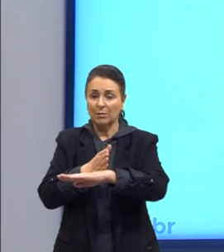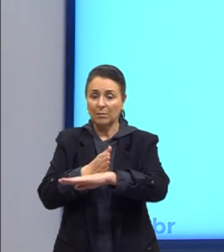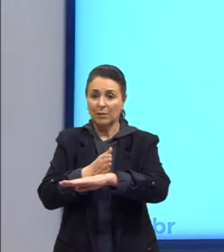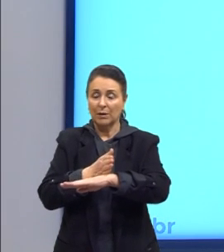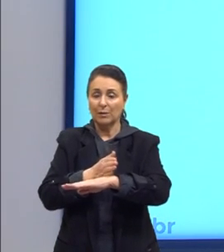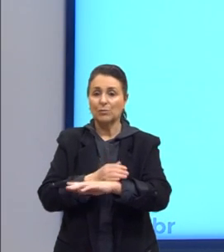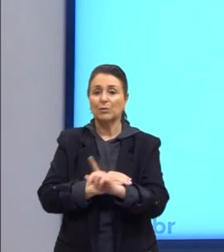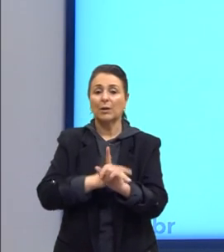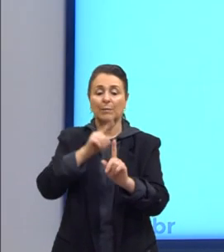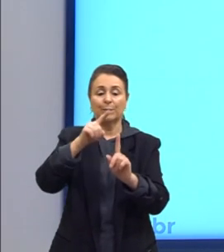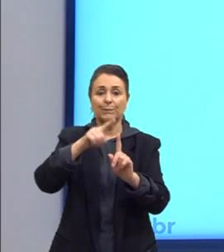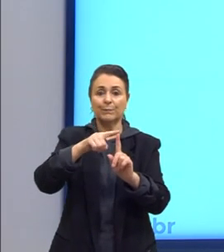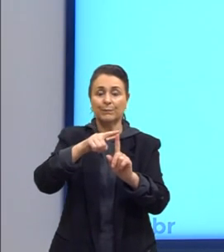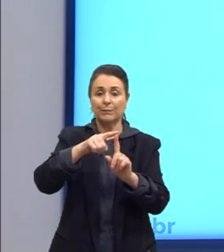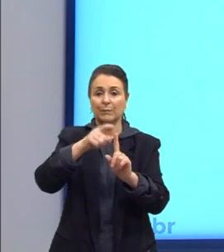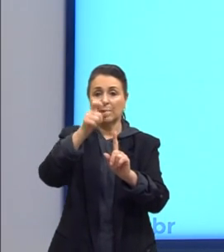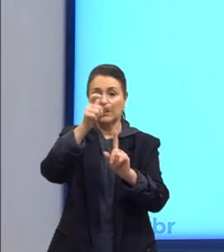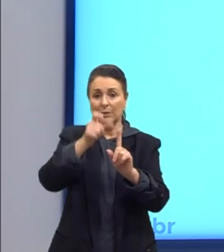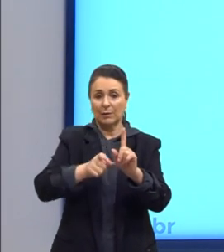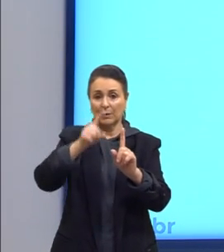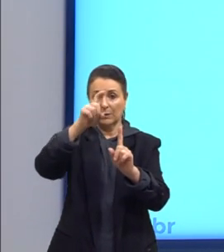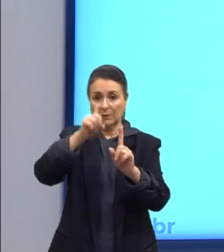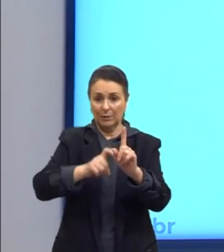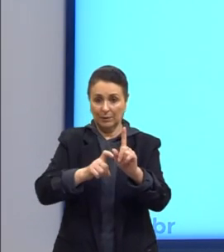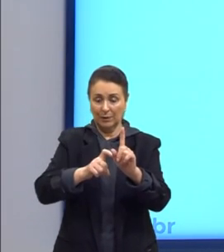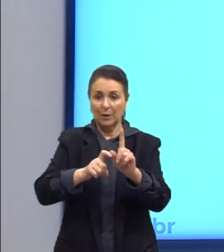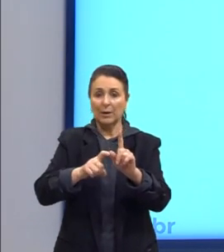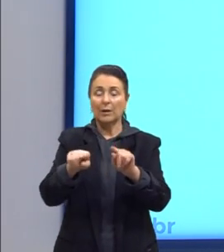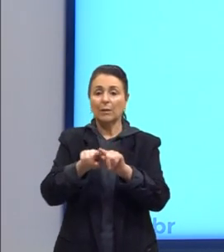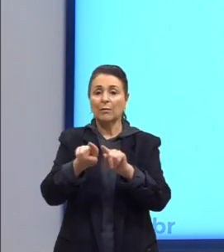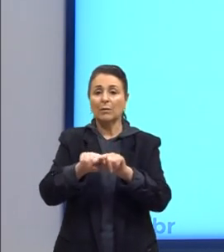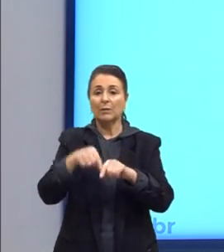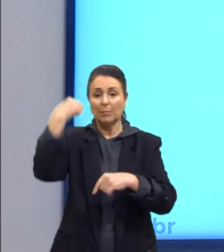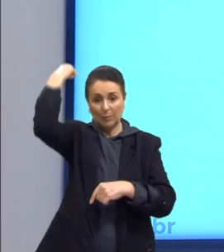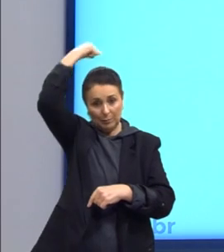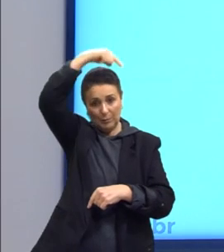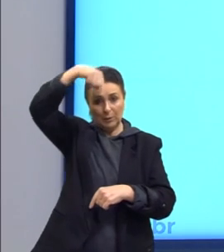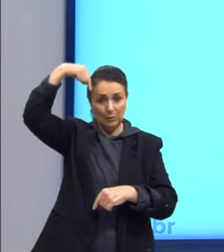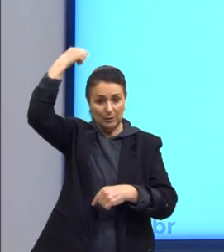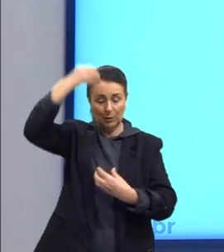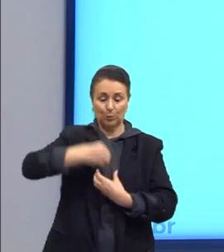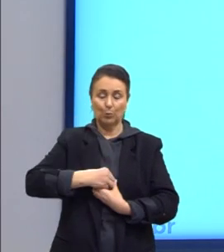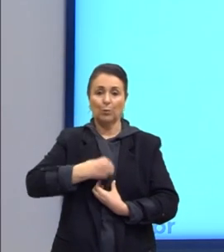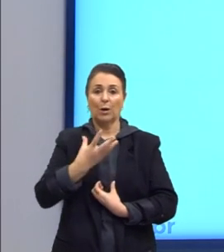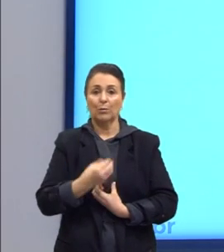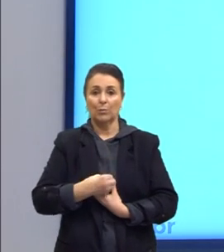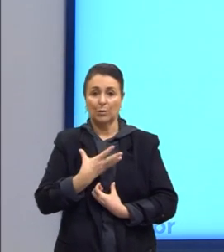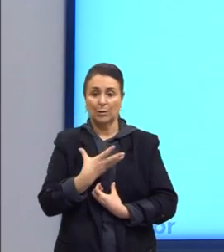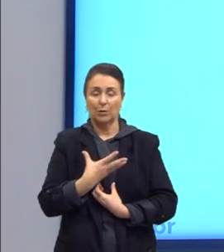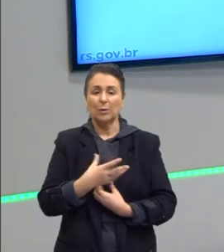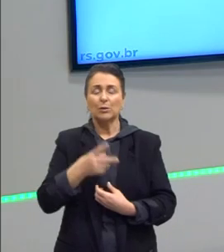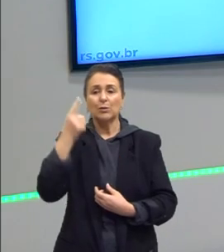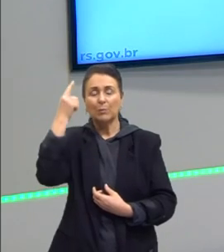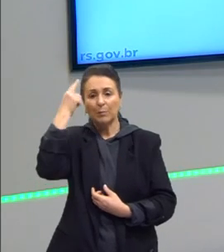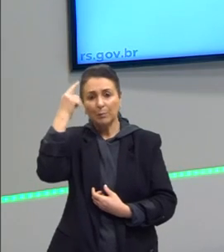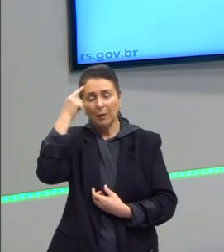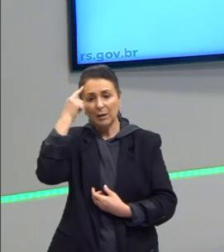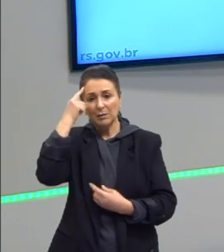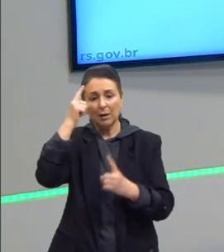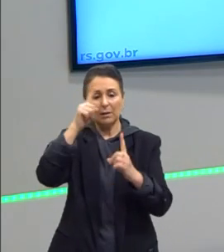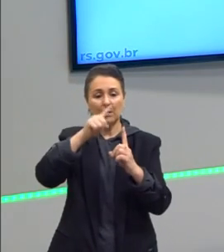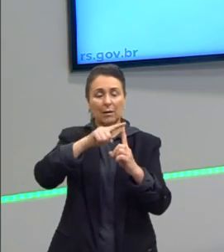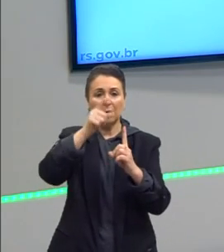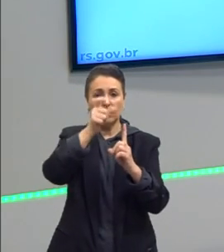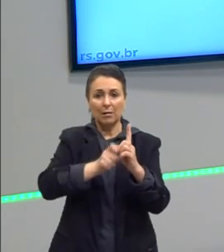neoplatônica, platônica, retomada com Santo Agostinho, principalmente. Talvez seja por isso que, quando nós pensamos em metafísica, nós já